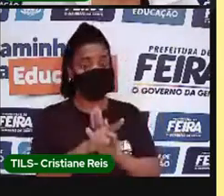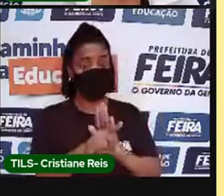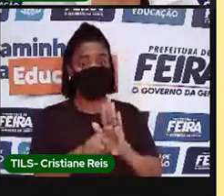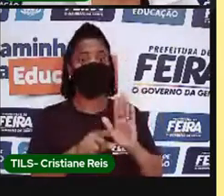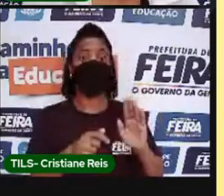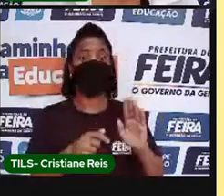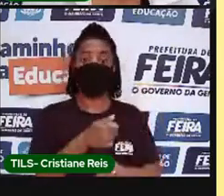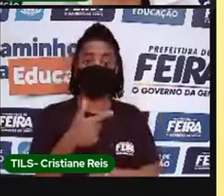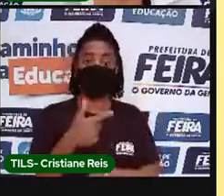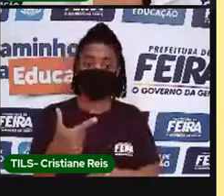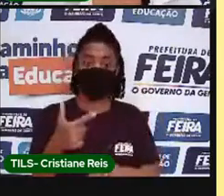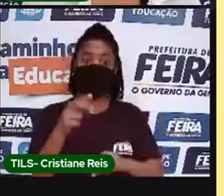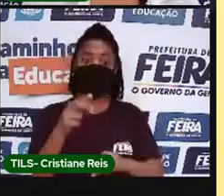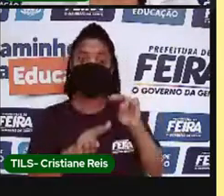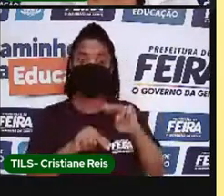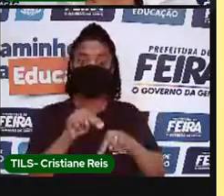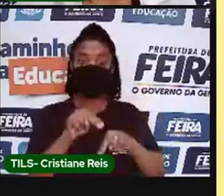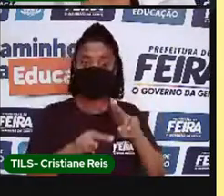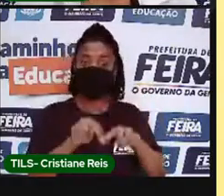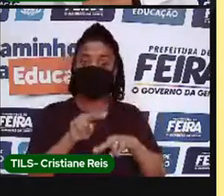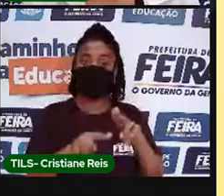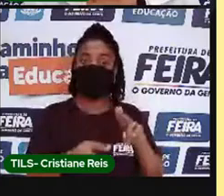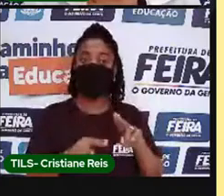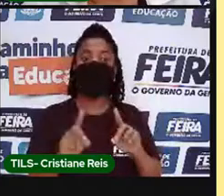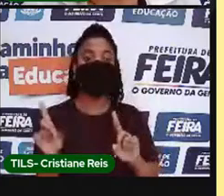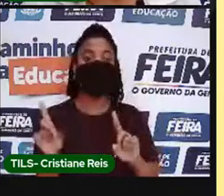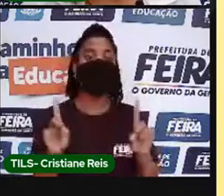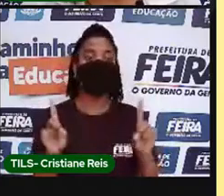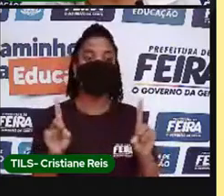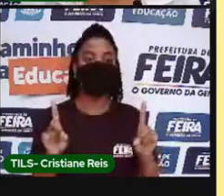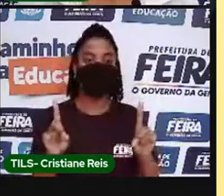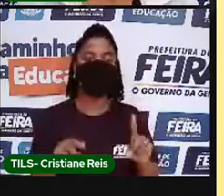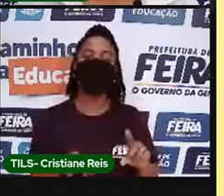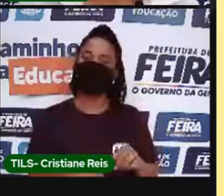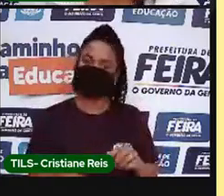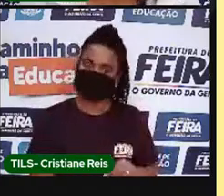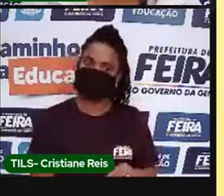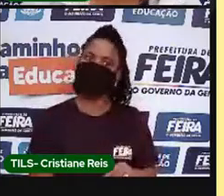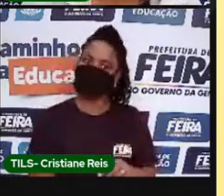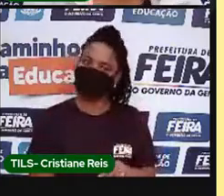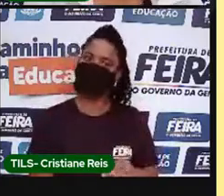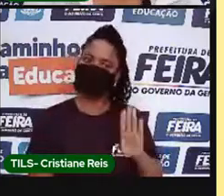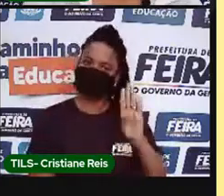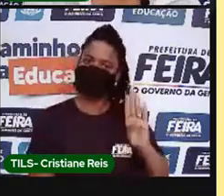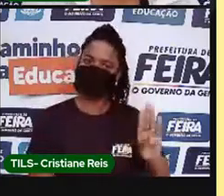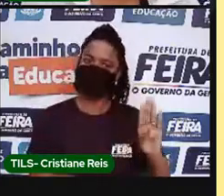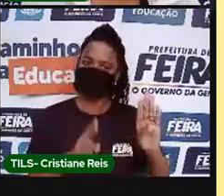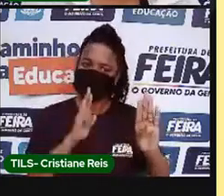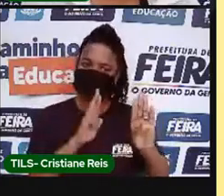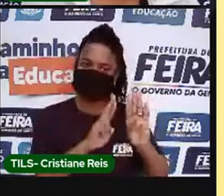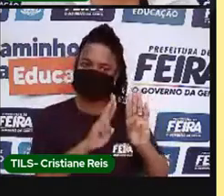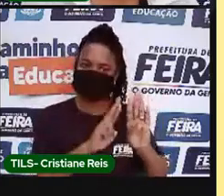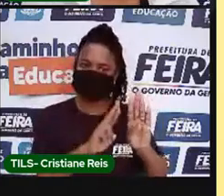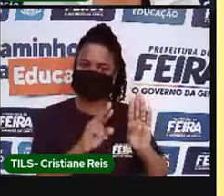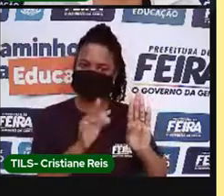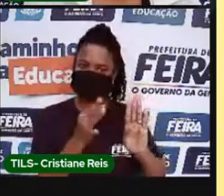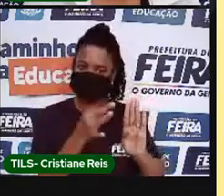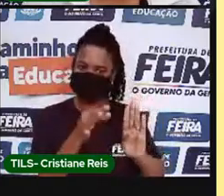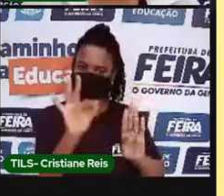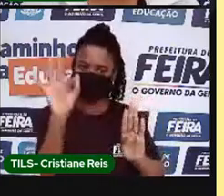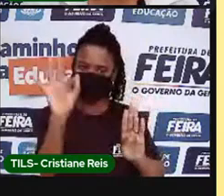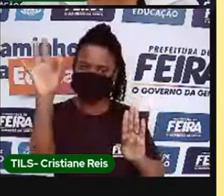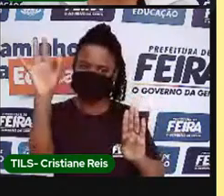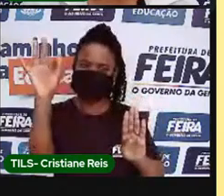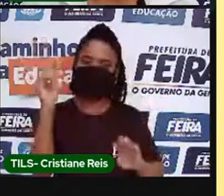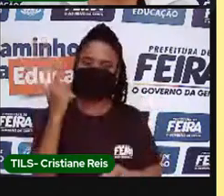junho? Se você respondeu a alternativa B, você acertou mais uma pergunta do nosso